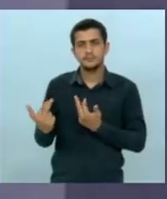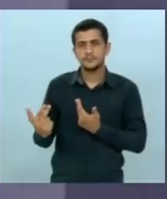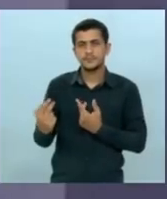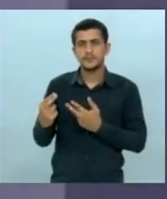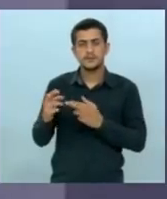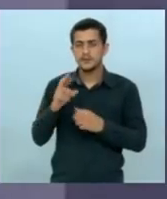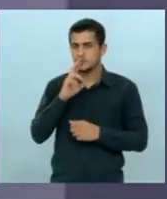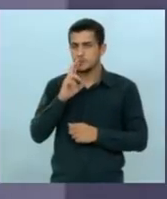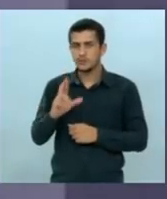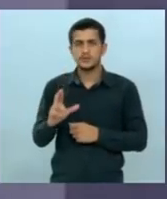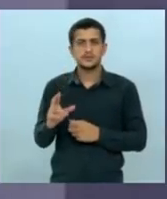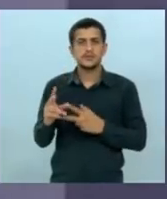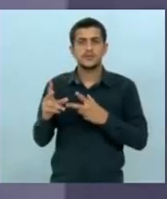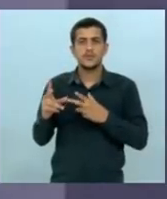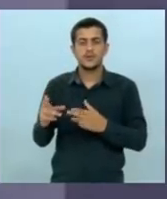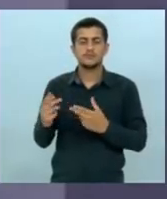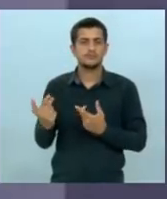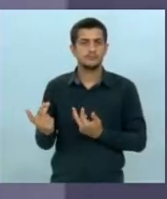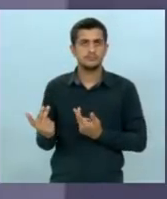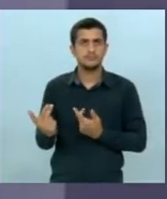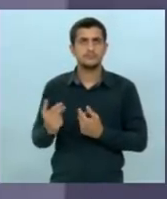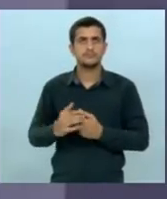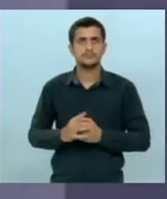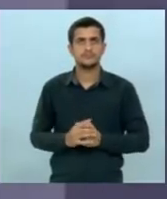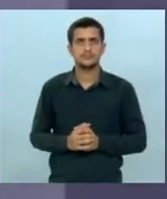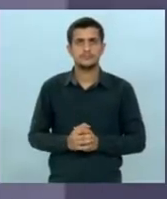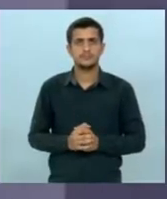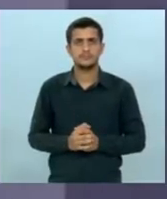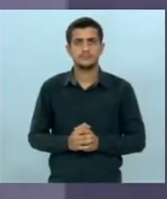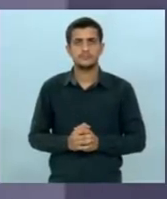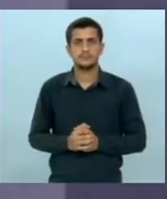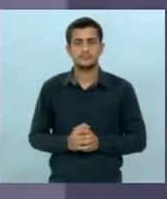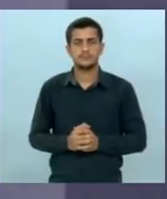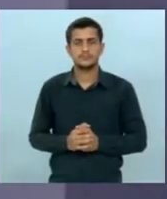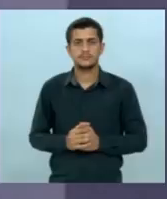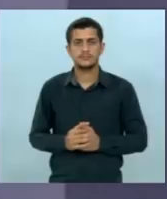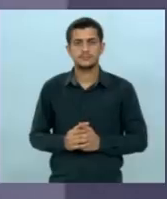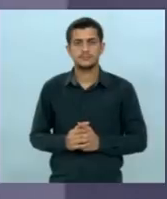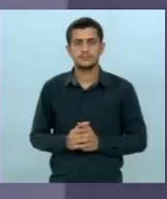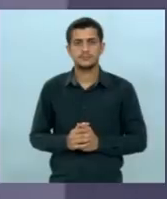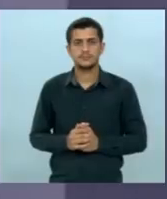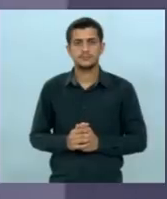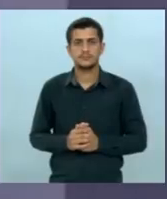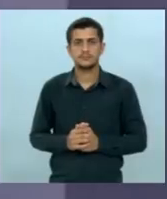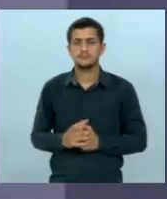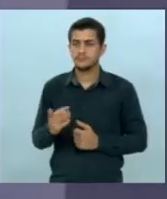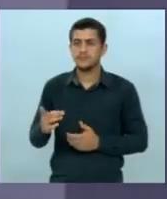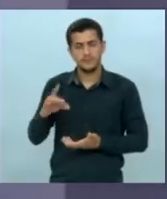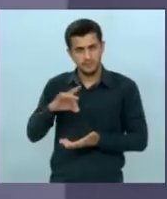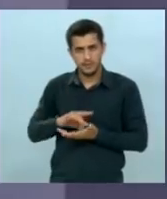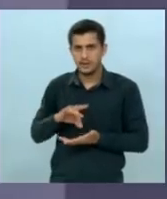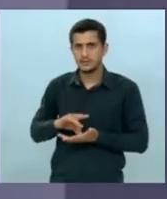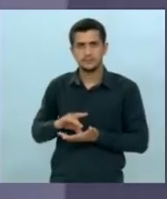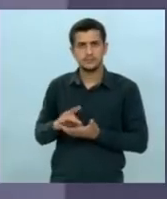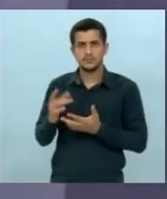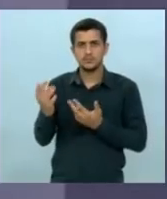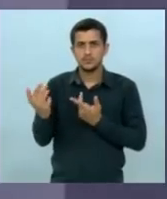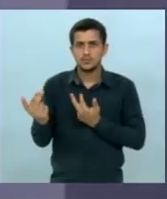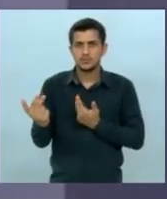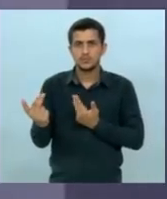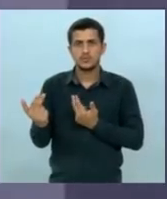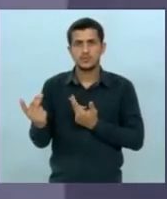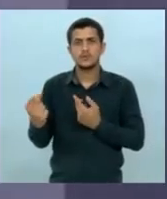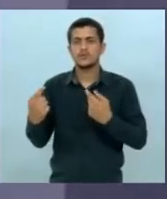em resposta a sua pergunta e você confirmou logicamente aquilo que eu afirmei nós vamos ser